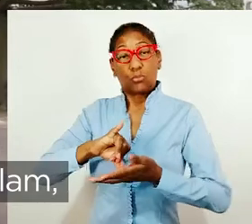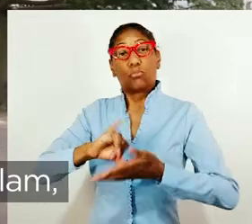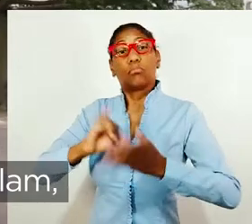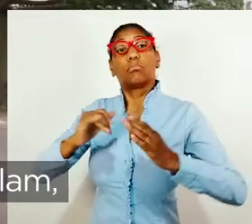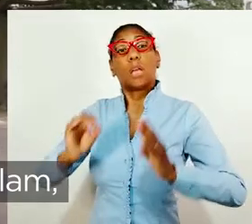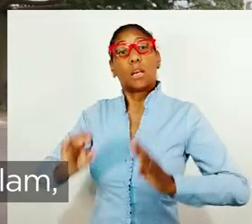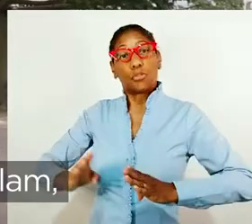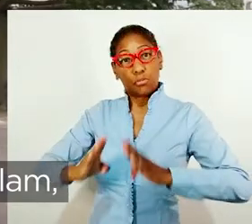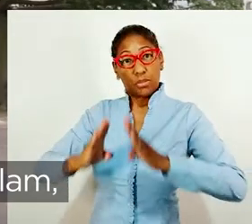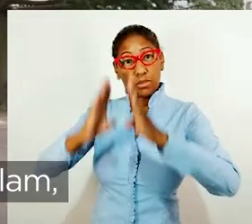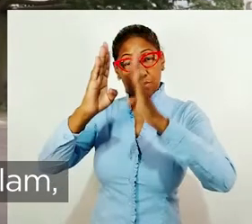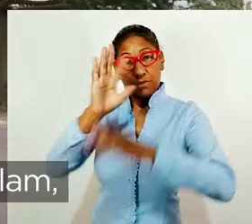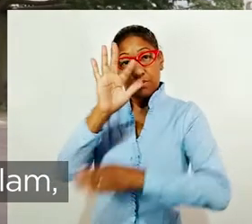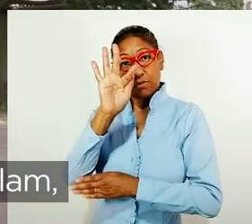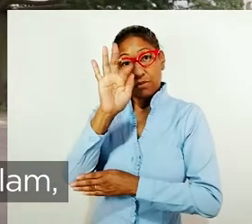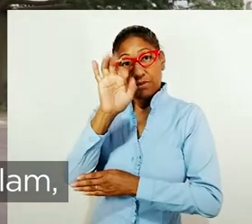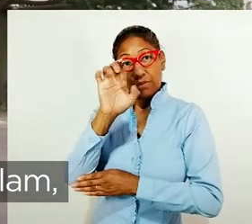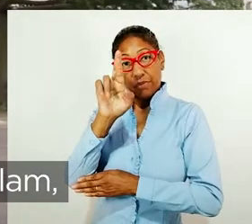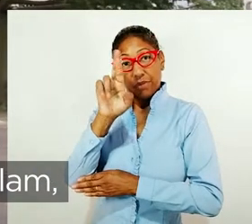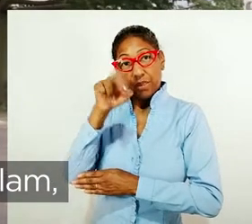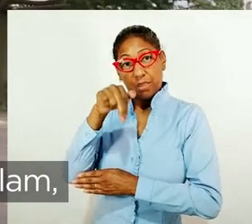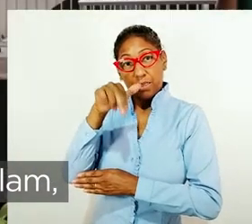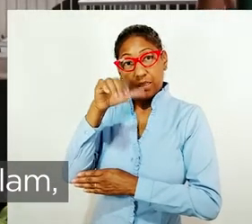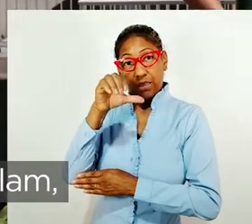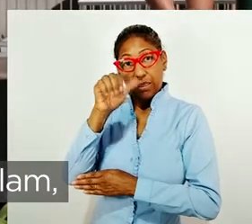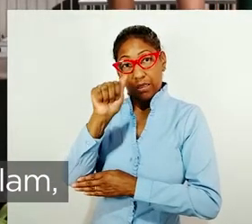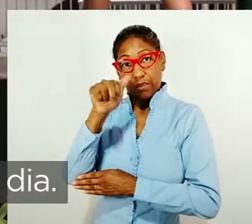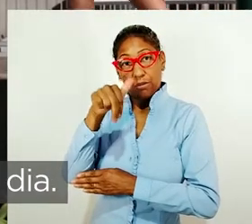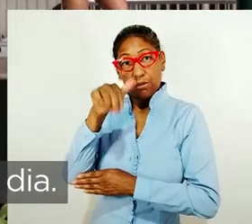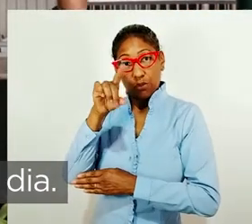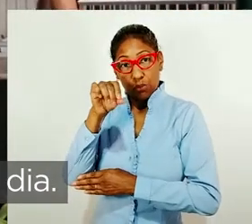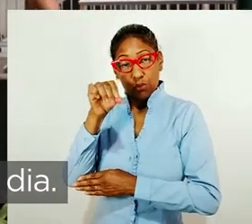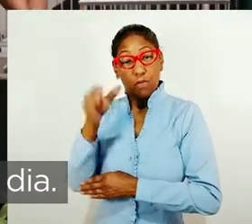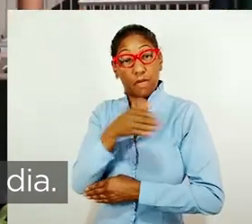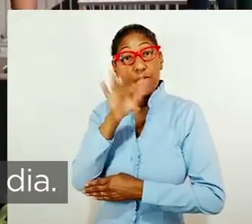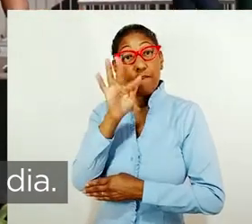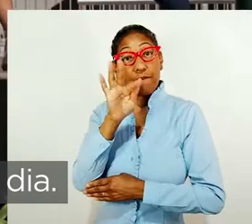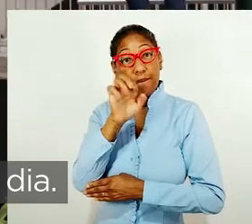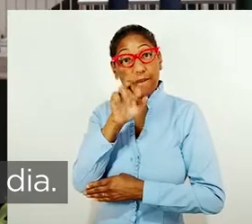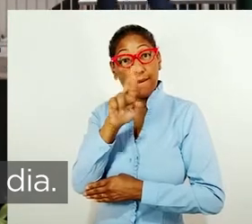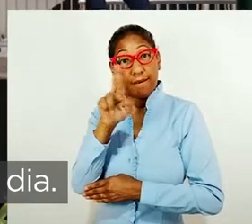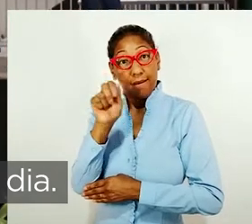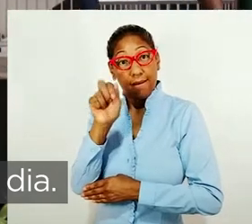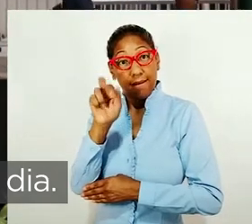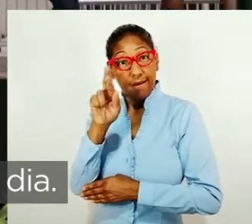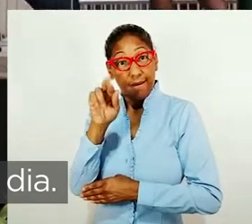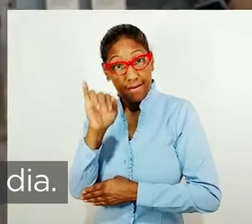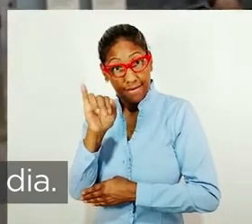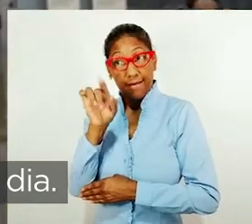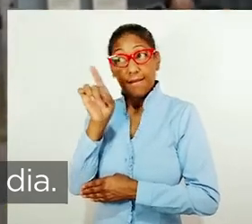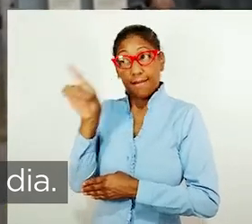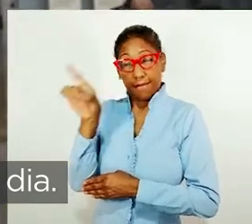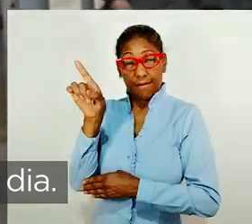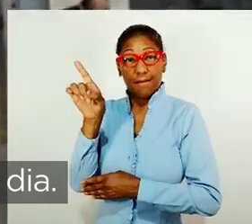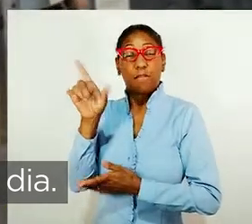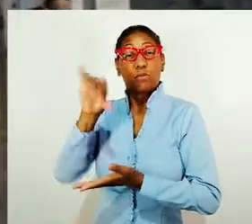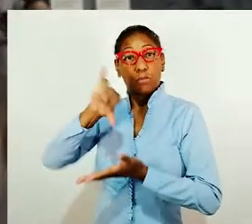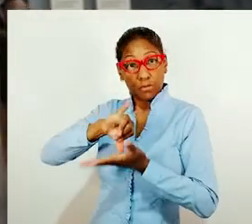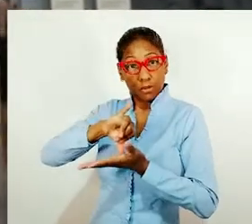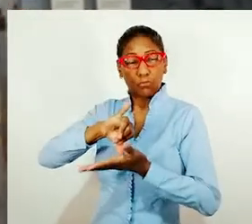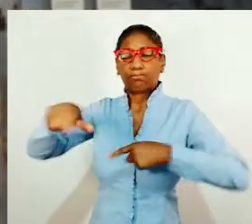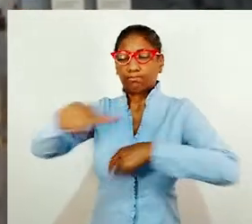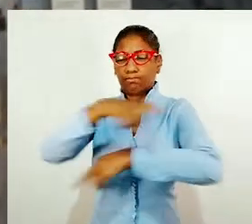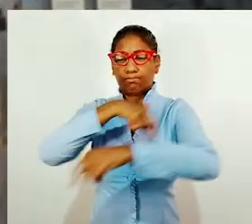No Centro Administrativo Fernando Ferrari circulam, em tempos normais, cerca de 5 mil pessoas por dia.